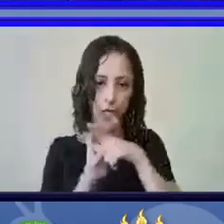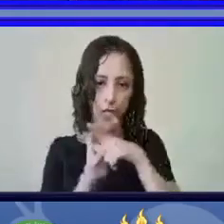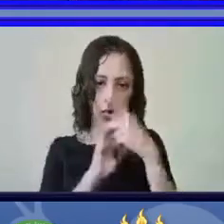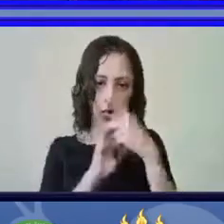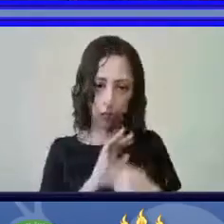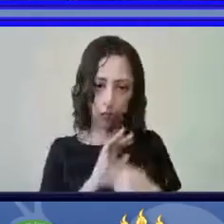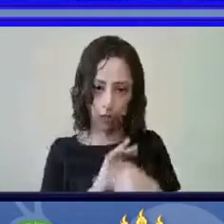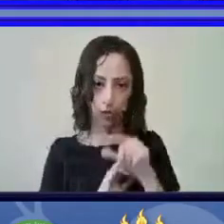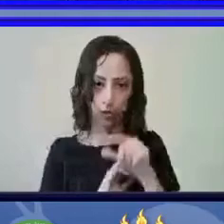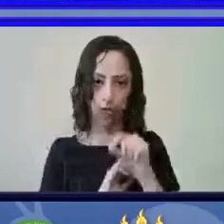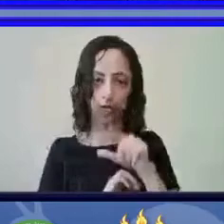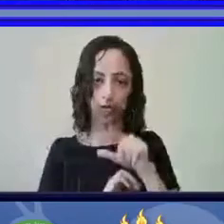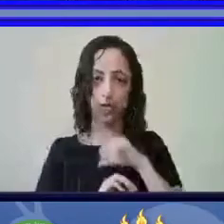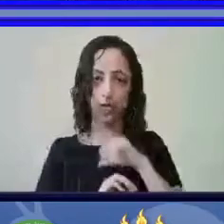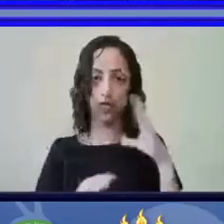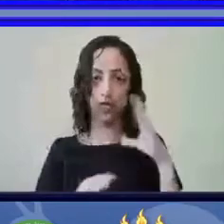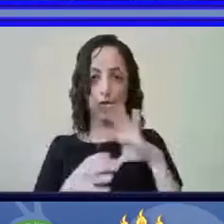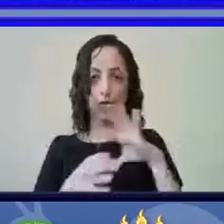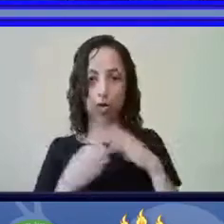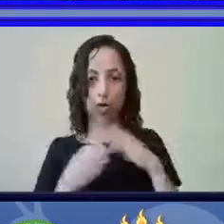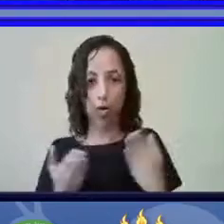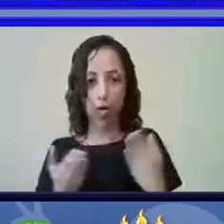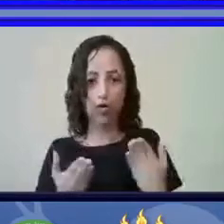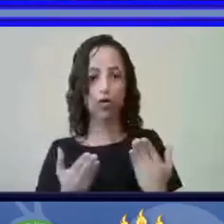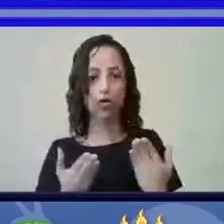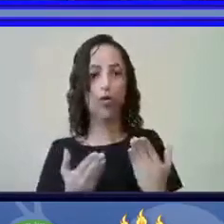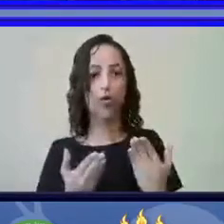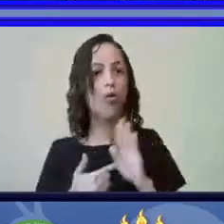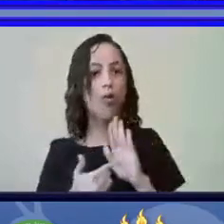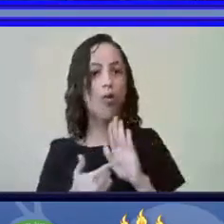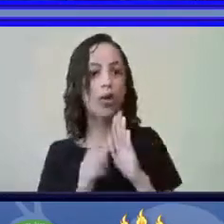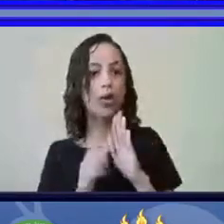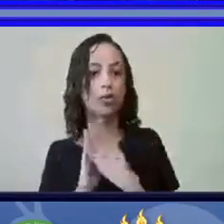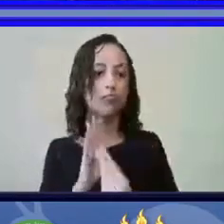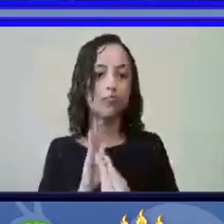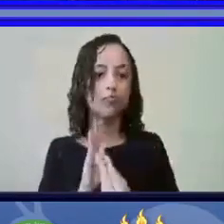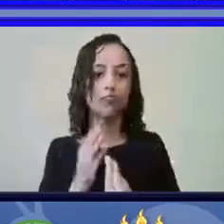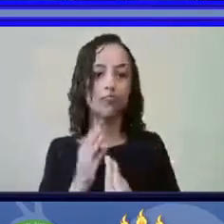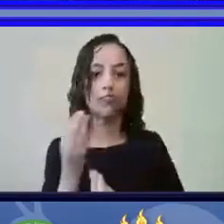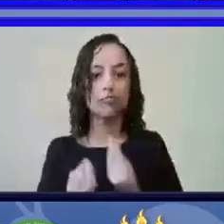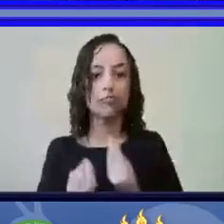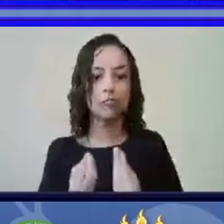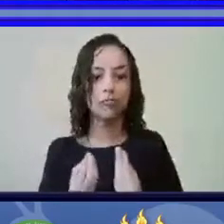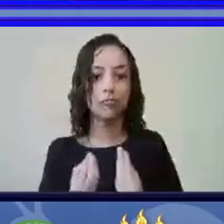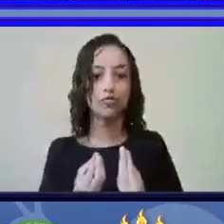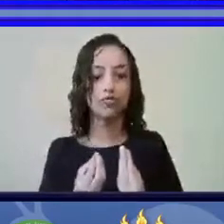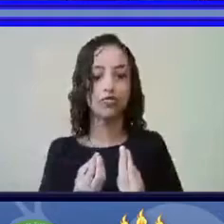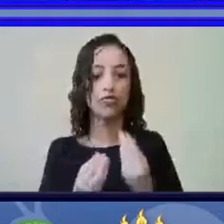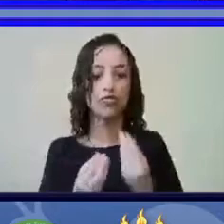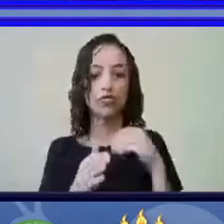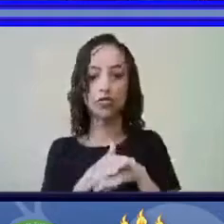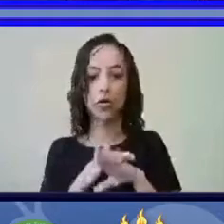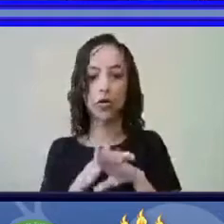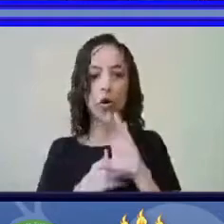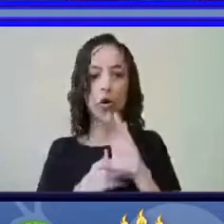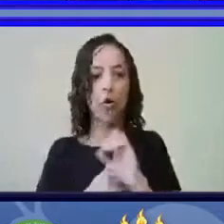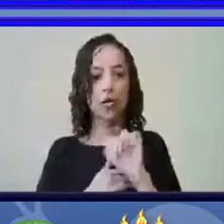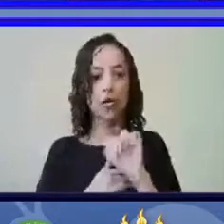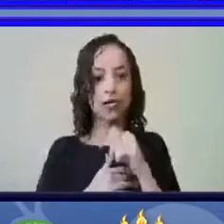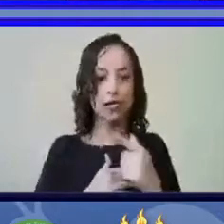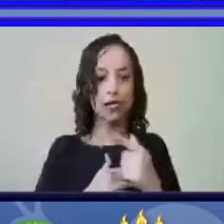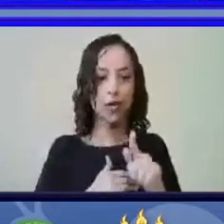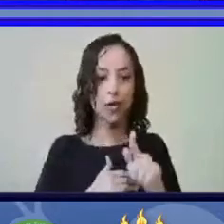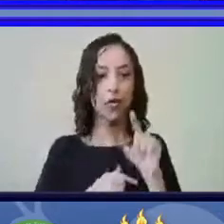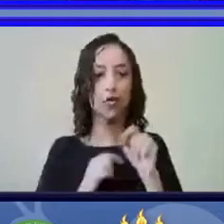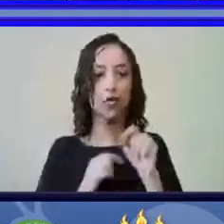integram hoje as amostras de coleções visitantes